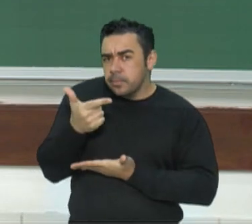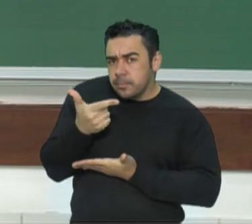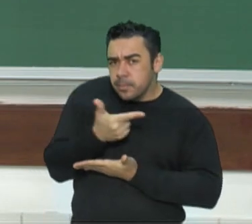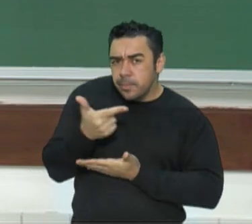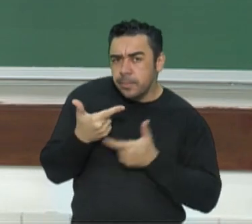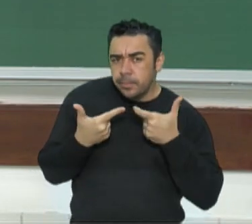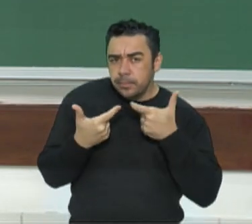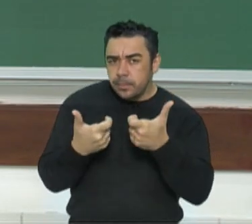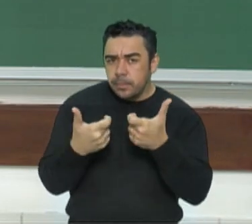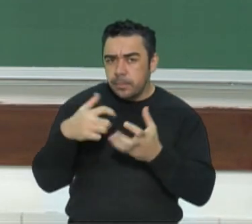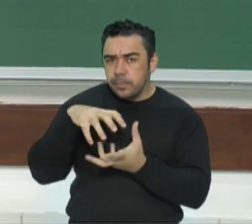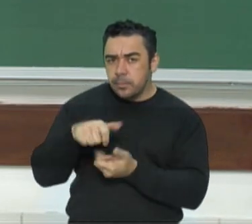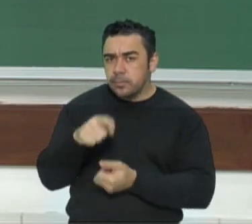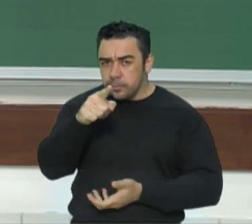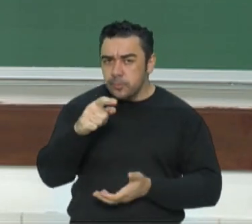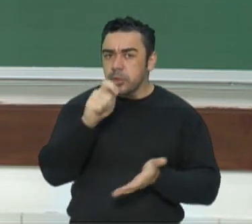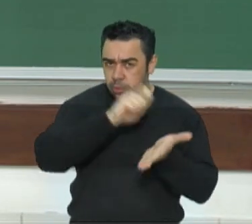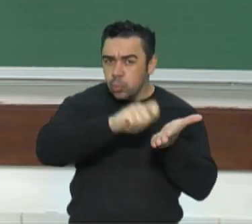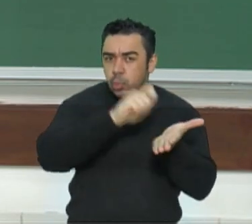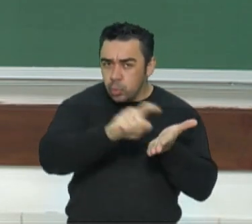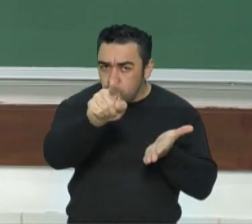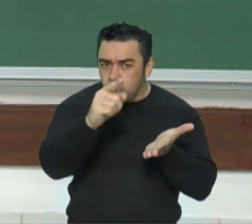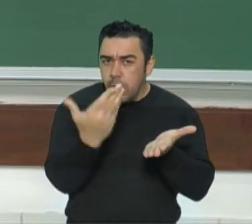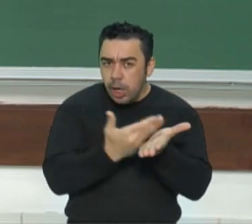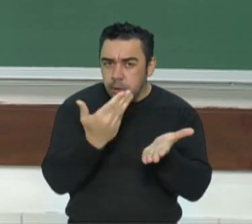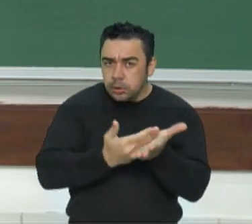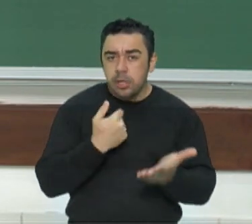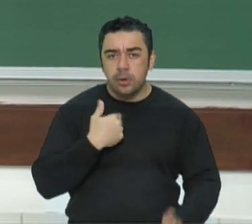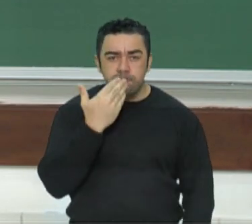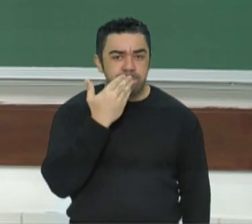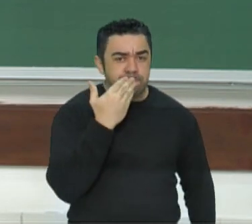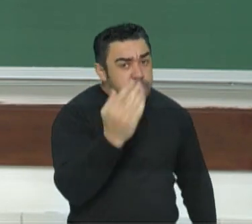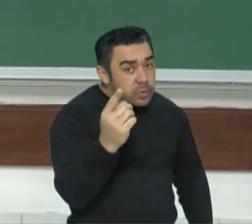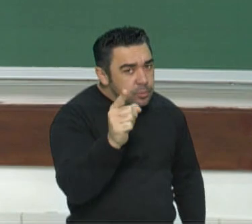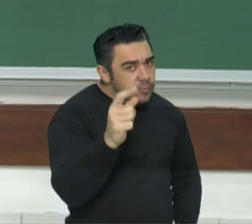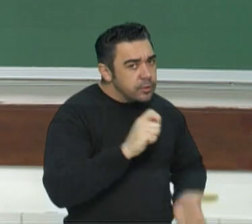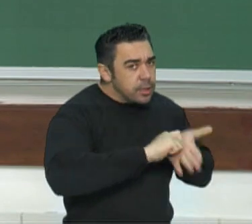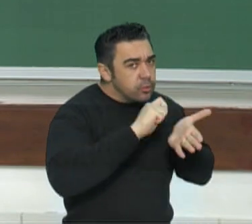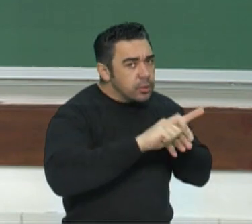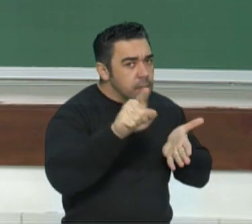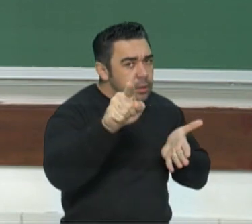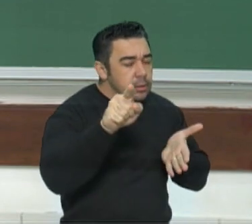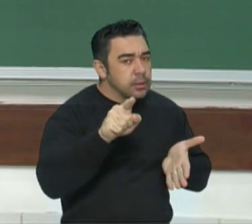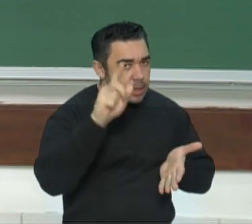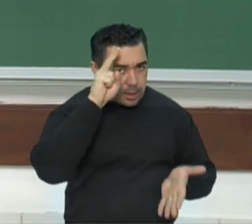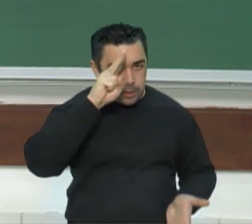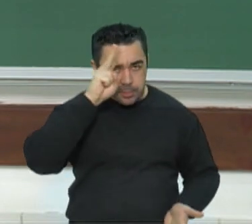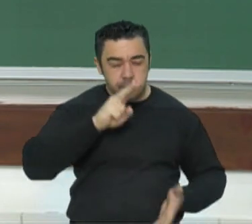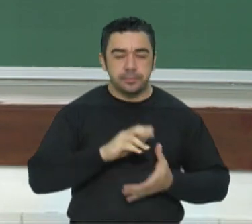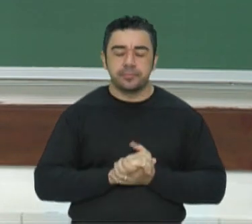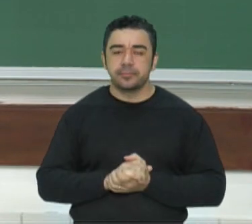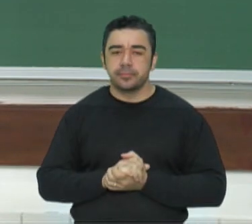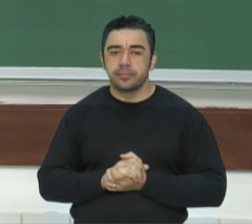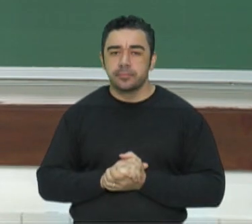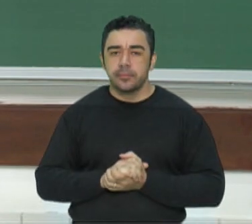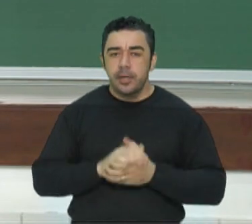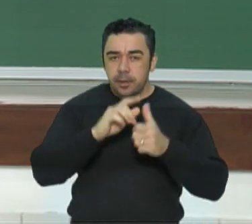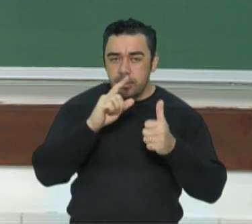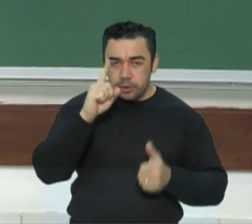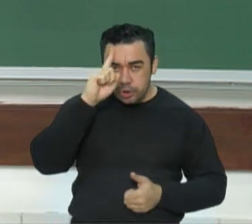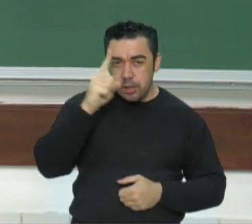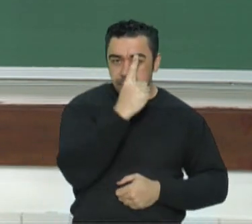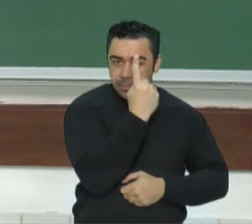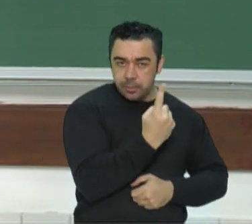Mundial, criança. Você anotou no caderno. Eu pedi pra você anotar. Lembra? Primeiro de